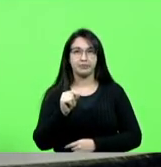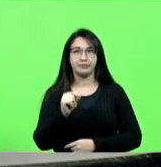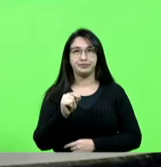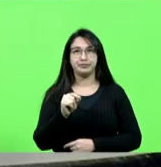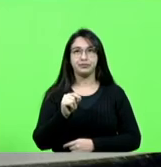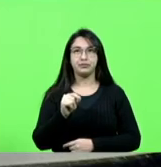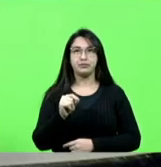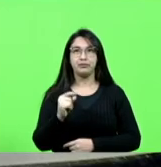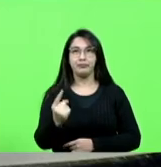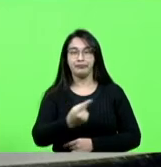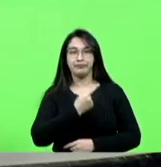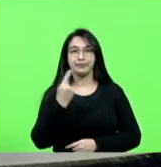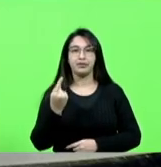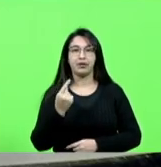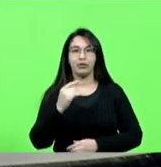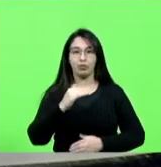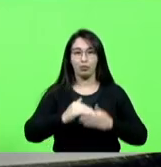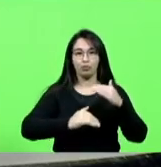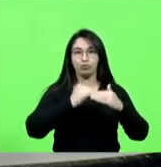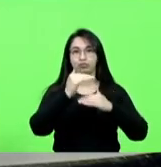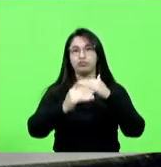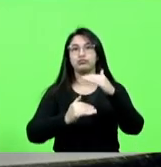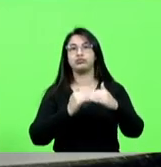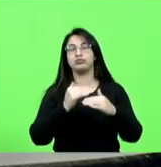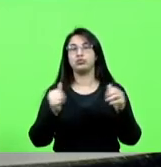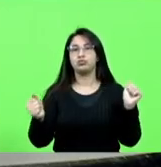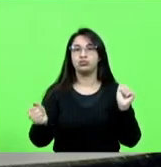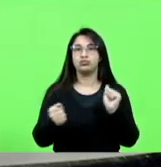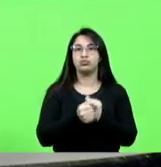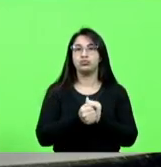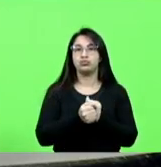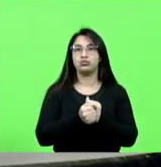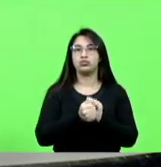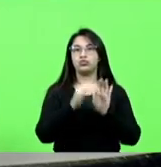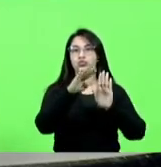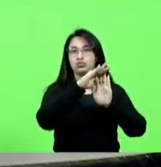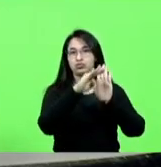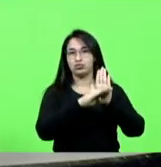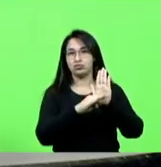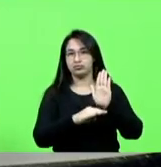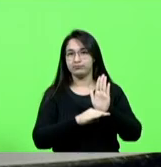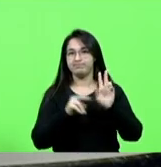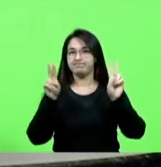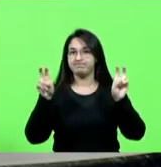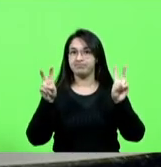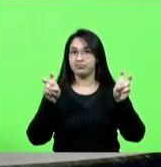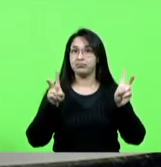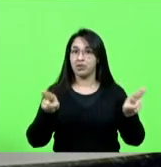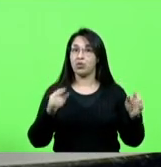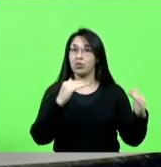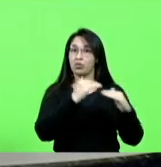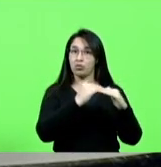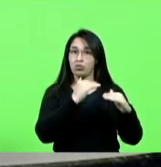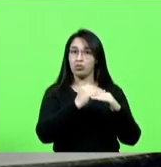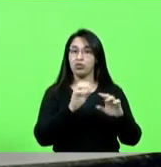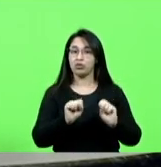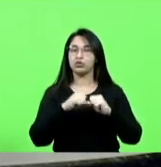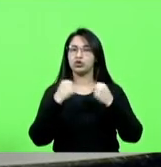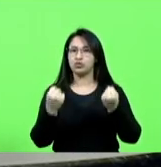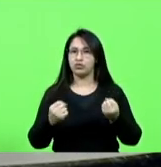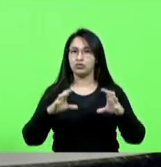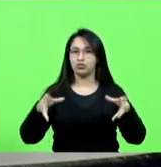que nós avançamos quando trabalhamos reunidos por pautas comuns, quando o nosso esforço é coletivo.